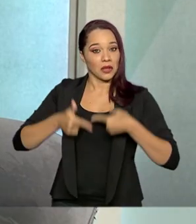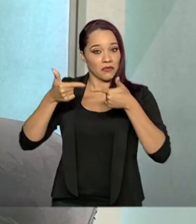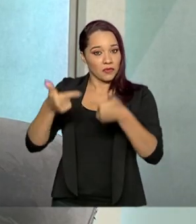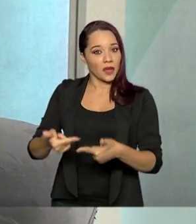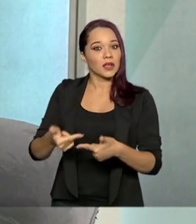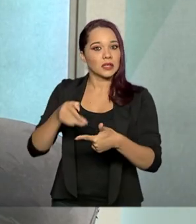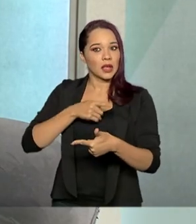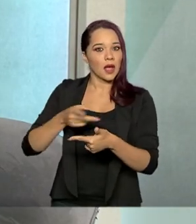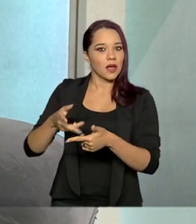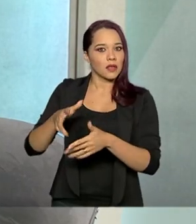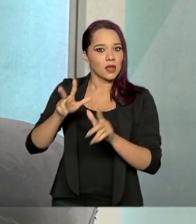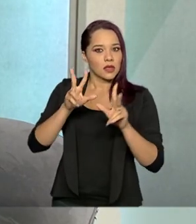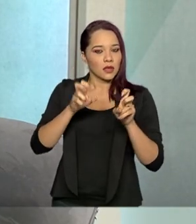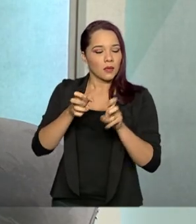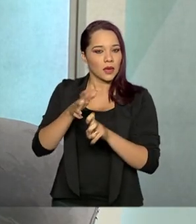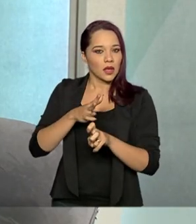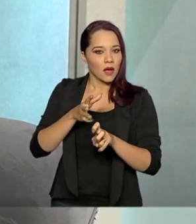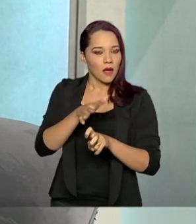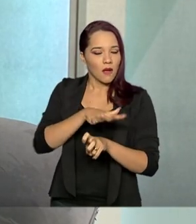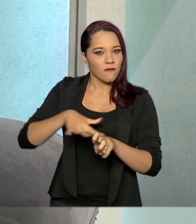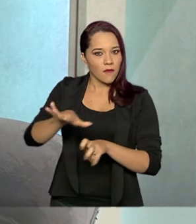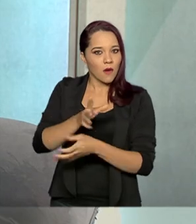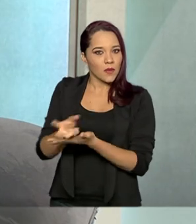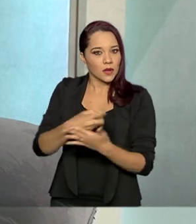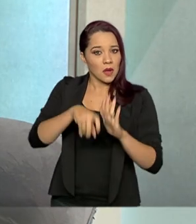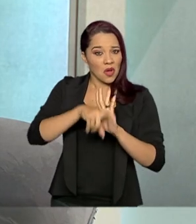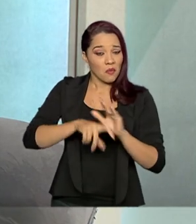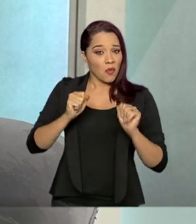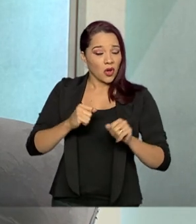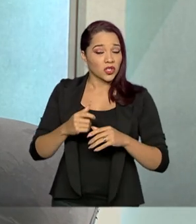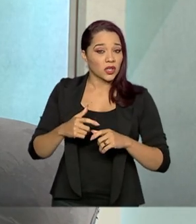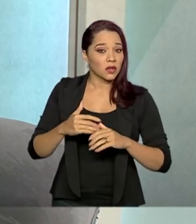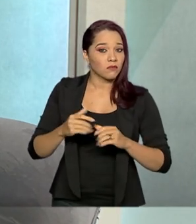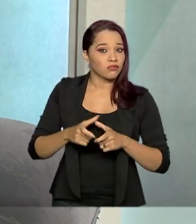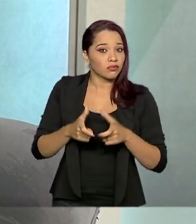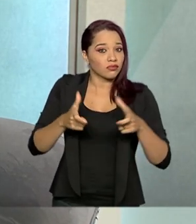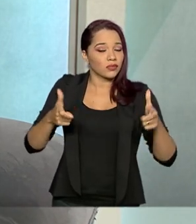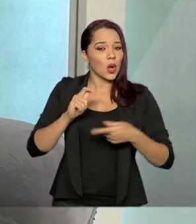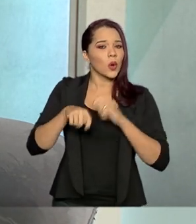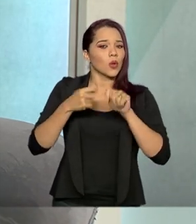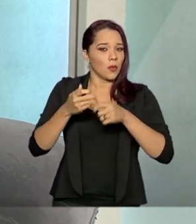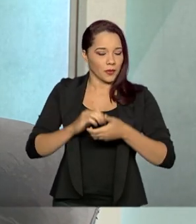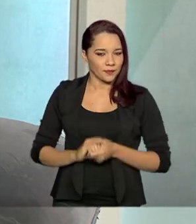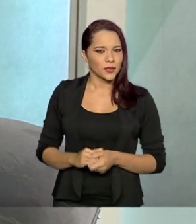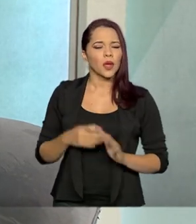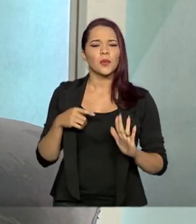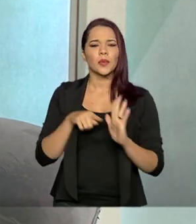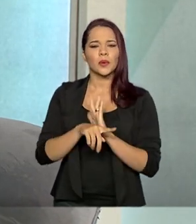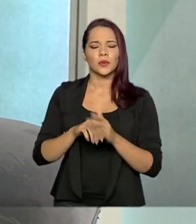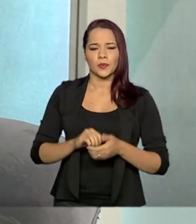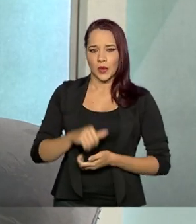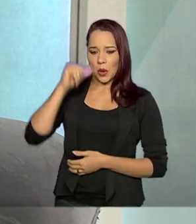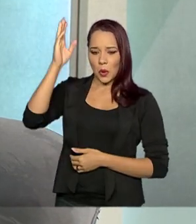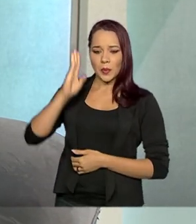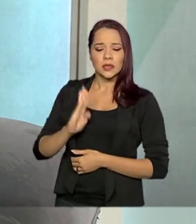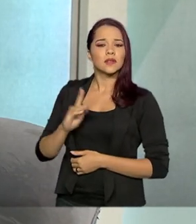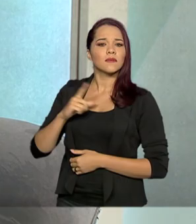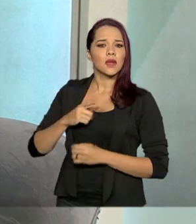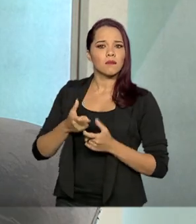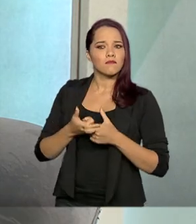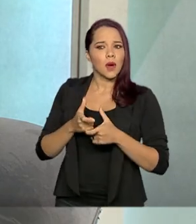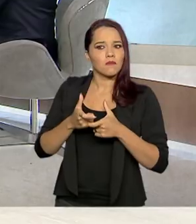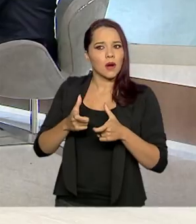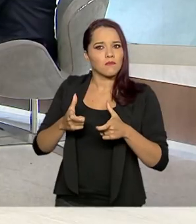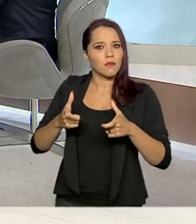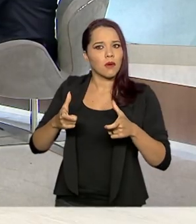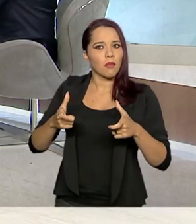à reforma tributária no país, é que ela pode gerar crescimento econômico. O que eu pergunto é o seguinte, o Brasil vem crescendo